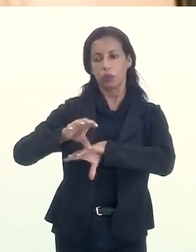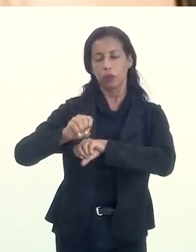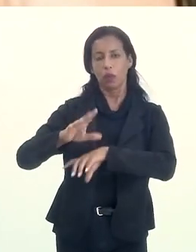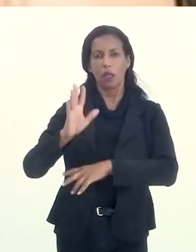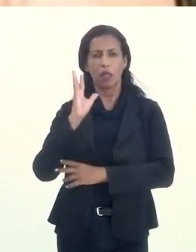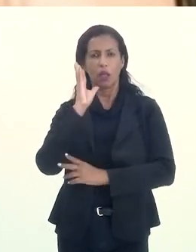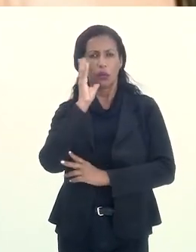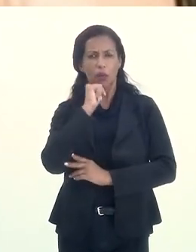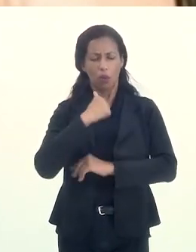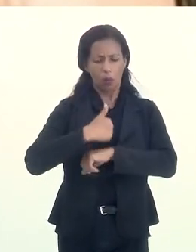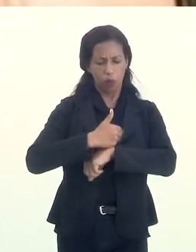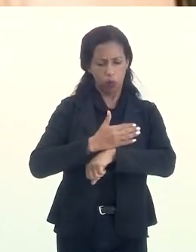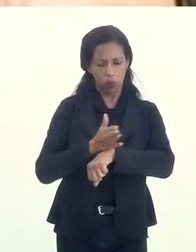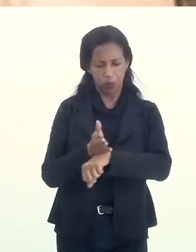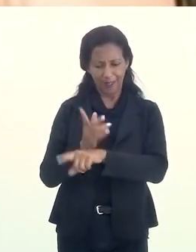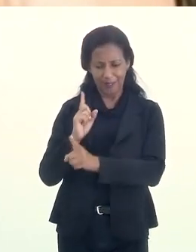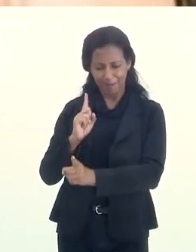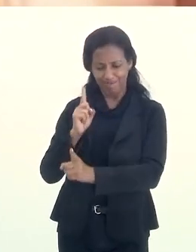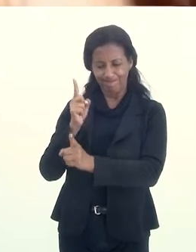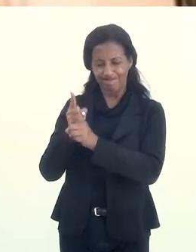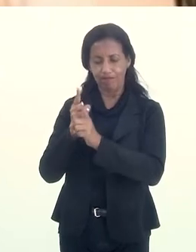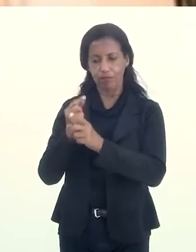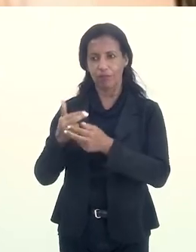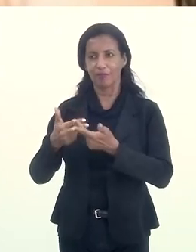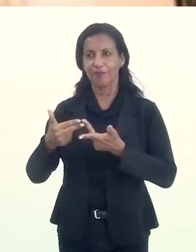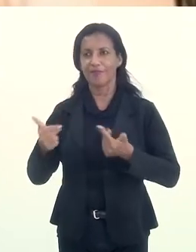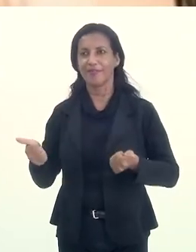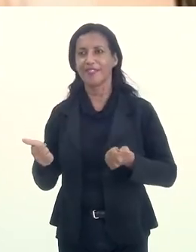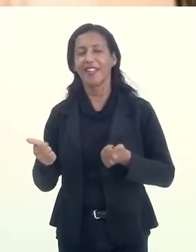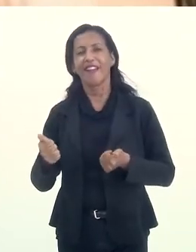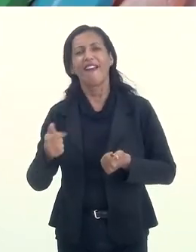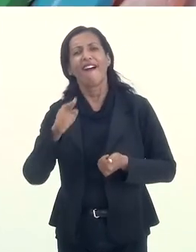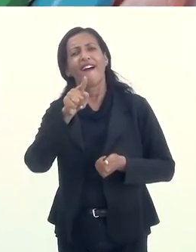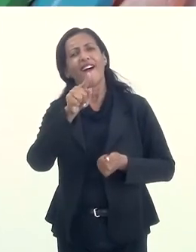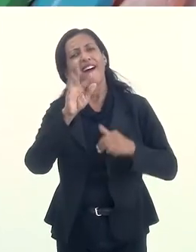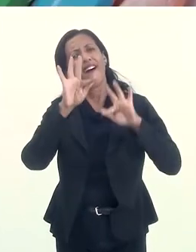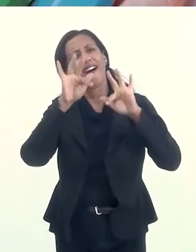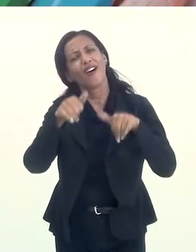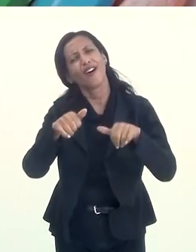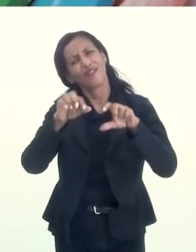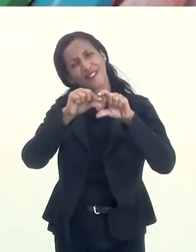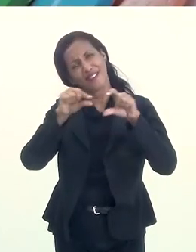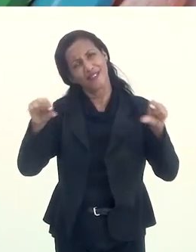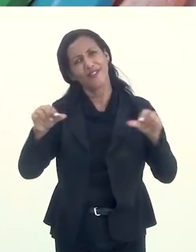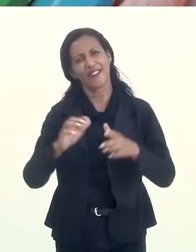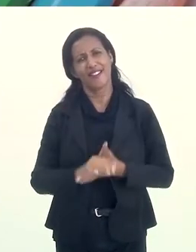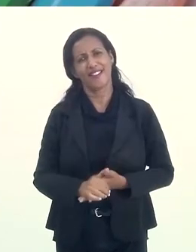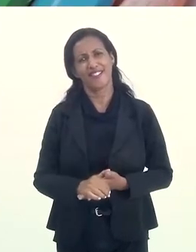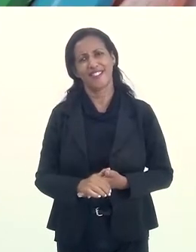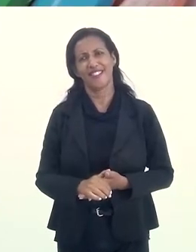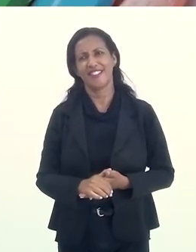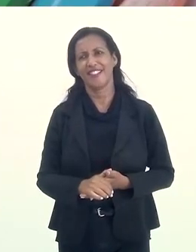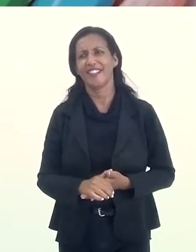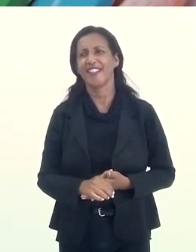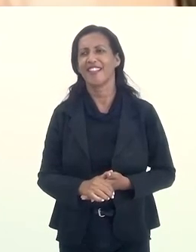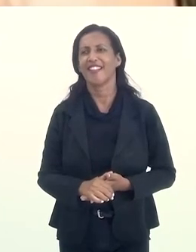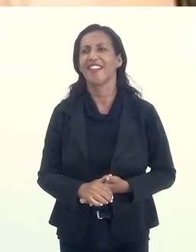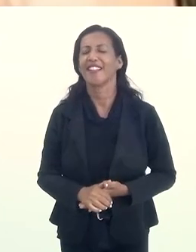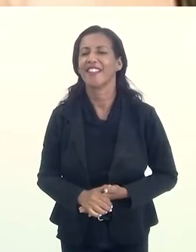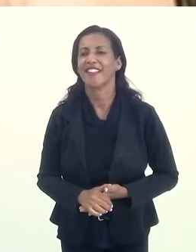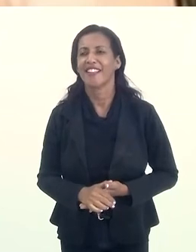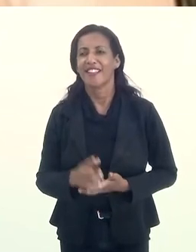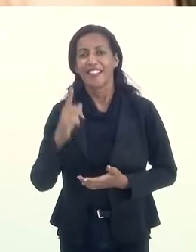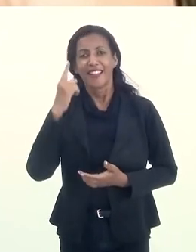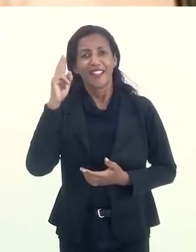educação, eu demorei muito tempo a encontrar alguma coisa. Ah, encerra com a frase, a frase é linda. Deixa ver